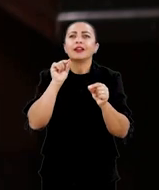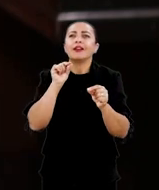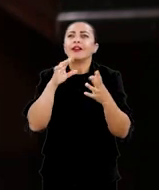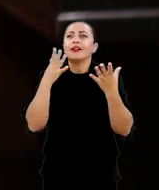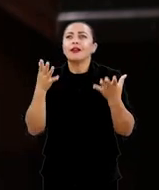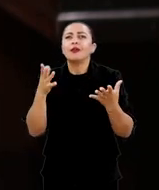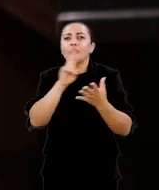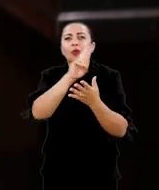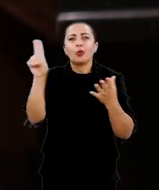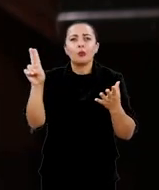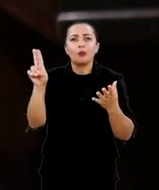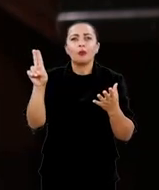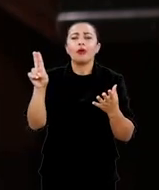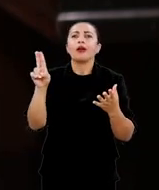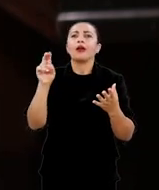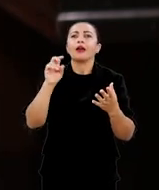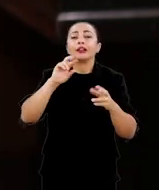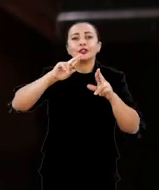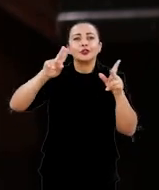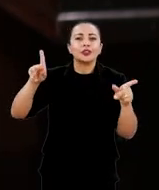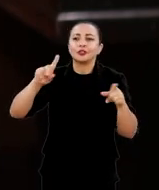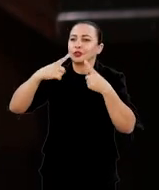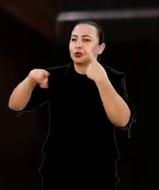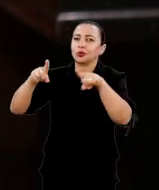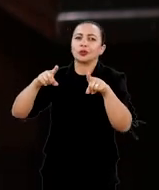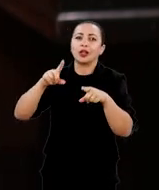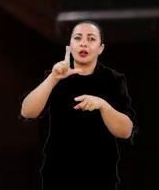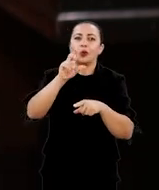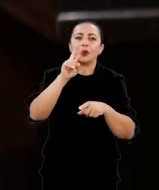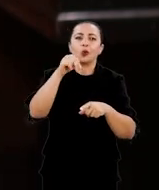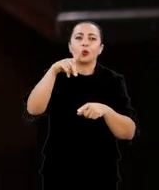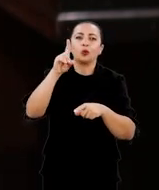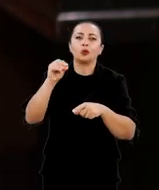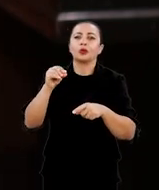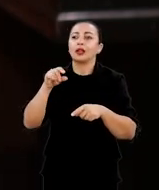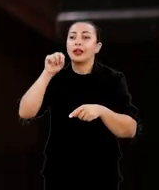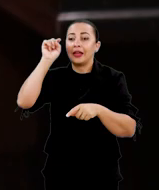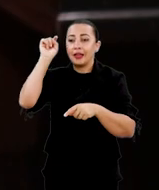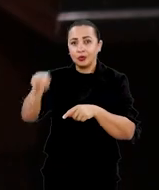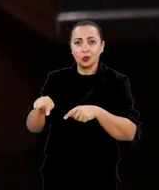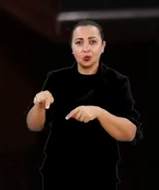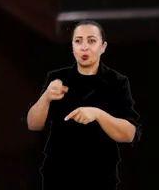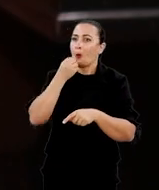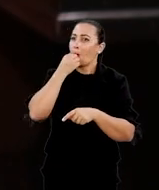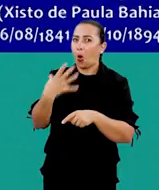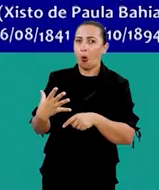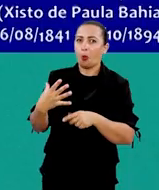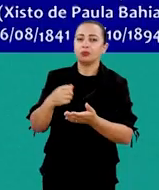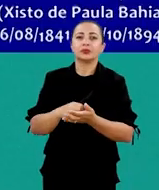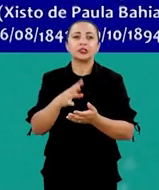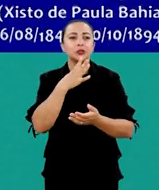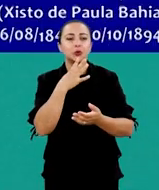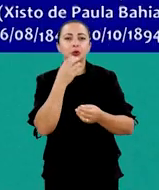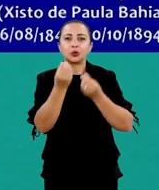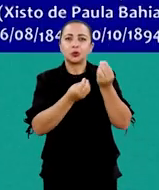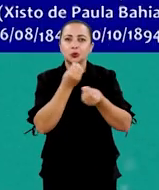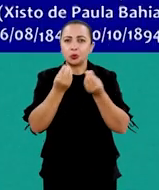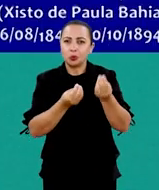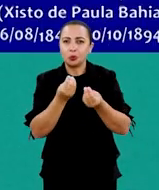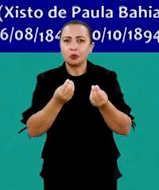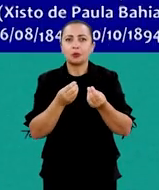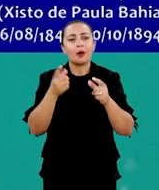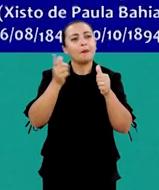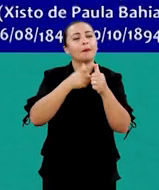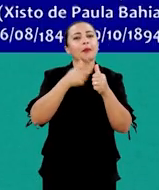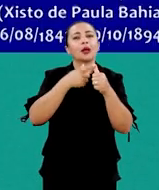que é que a diferencia das outras é um lundu chamado Isto é Bom que é conhecido